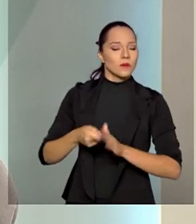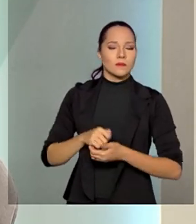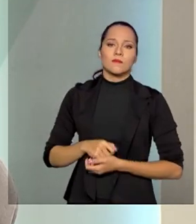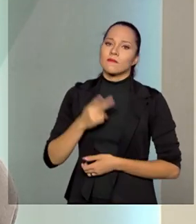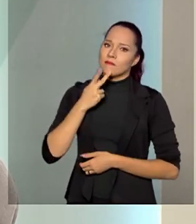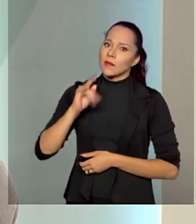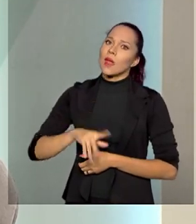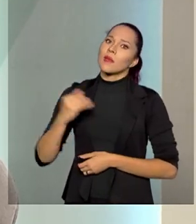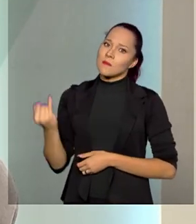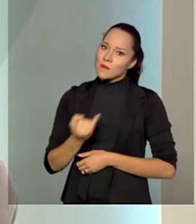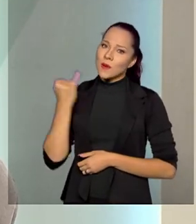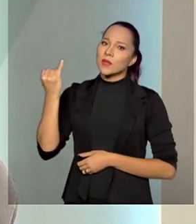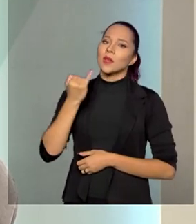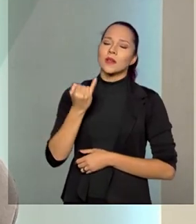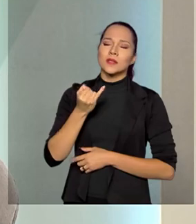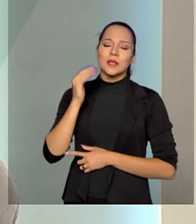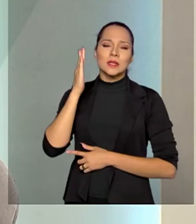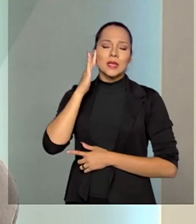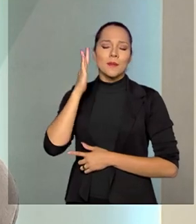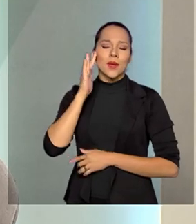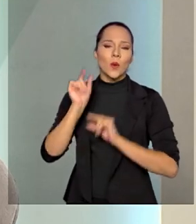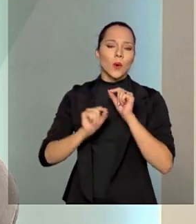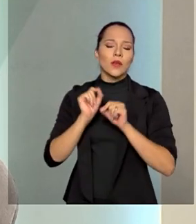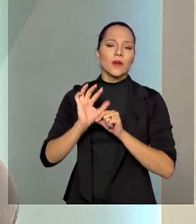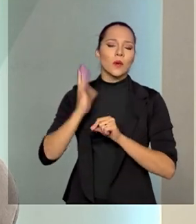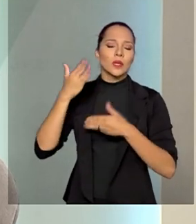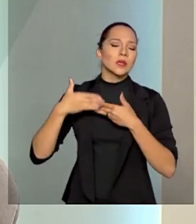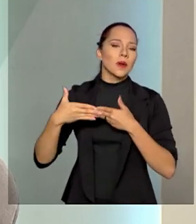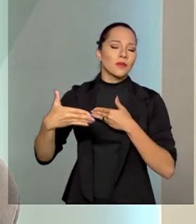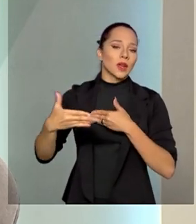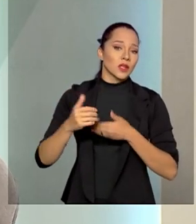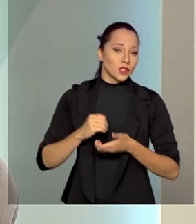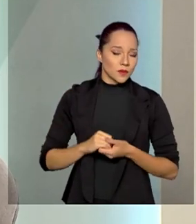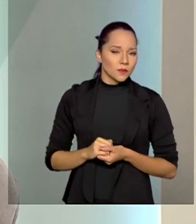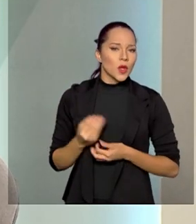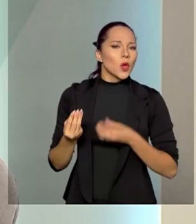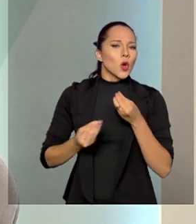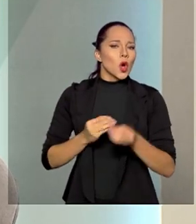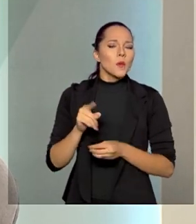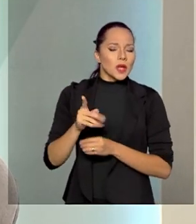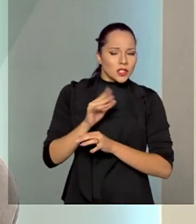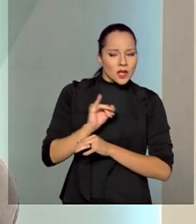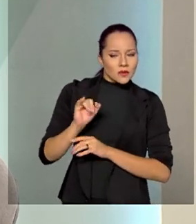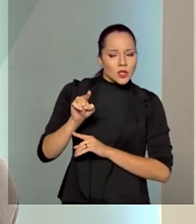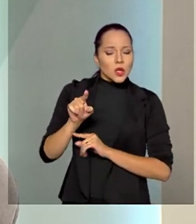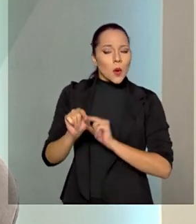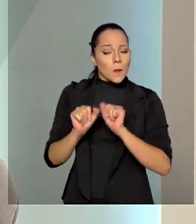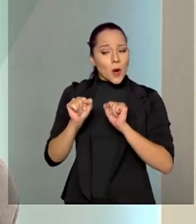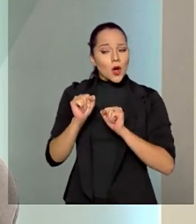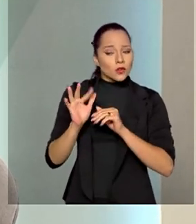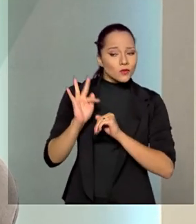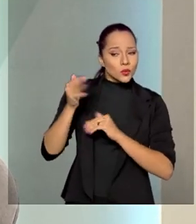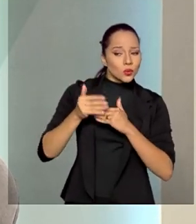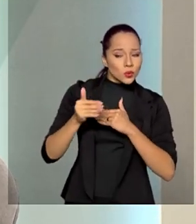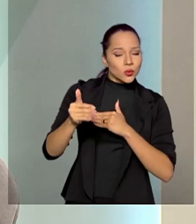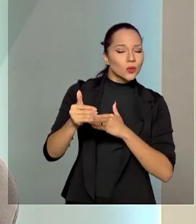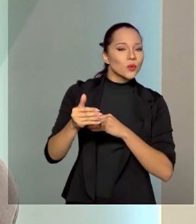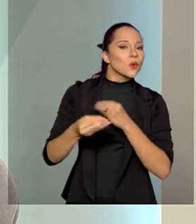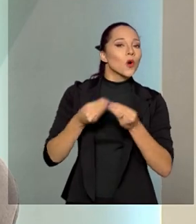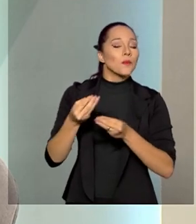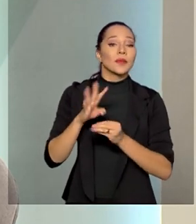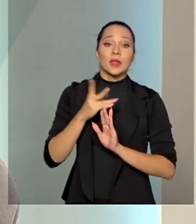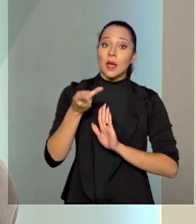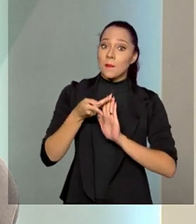importante você dar previsibilidade para o mercado. Como é que nós damos essa previsibilidade para o mercado? Nós temos